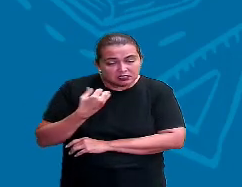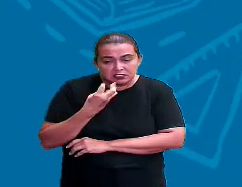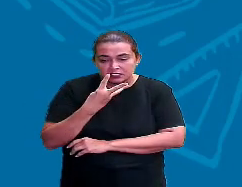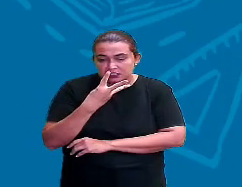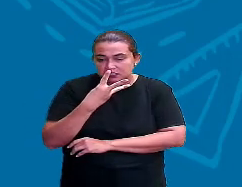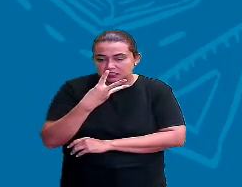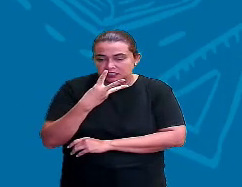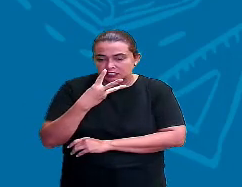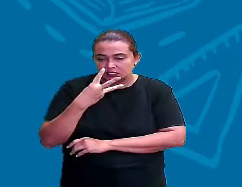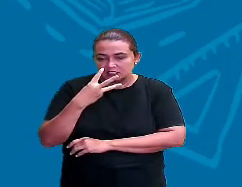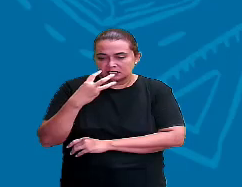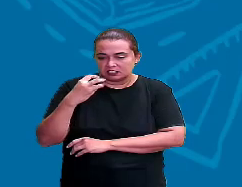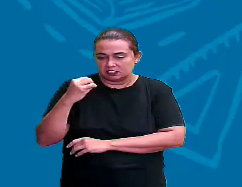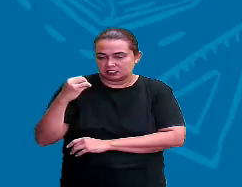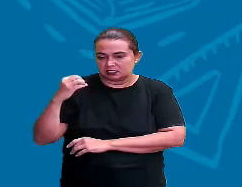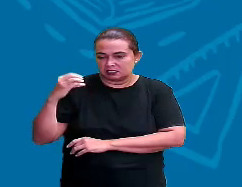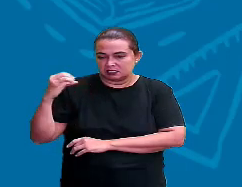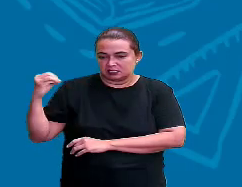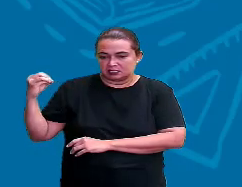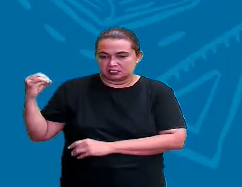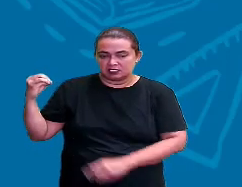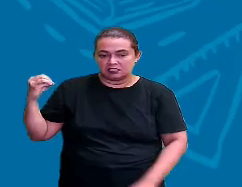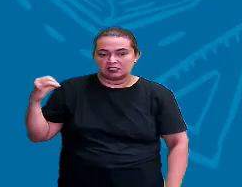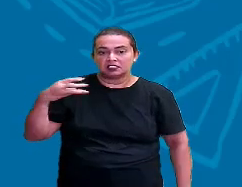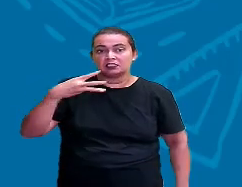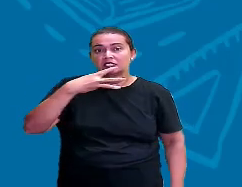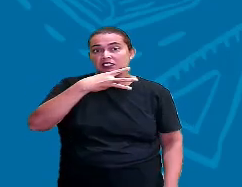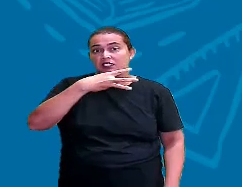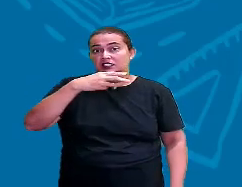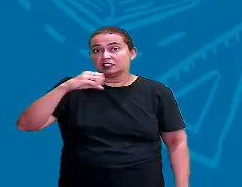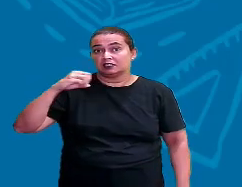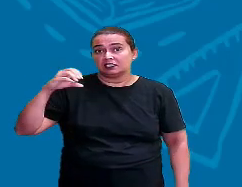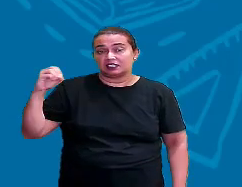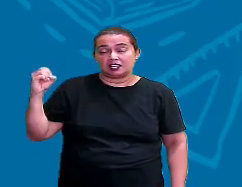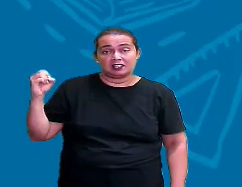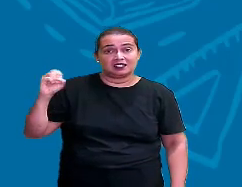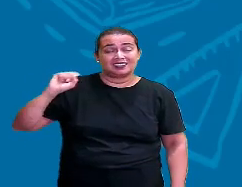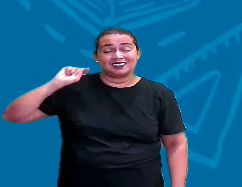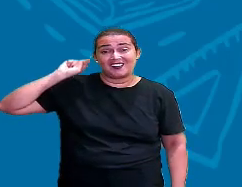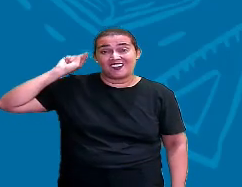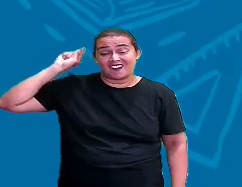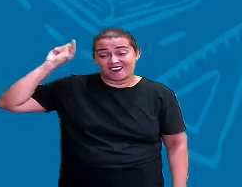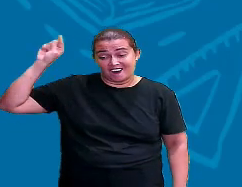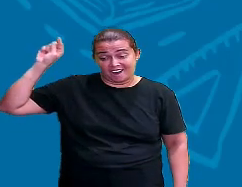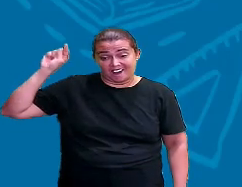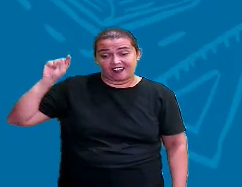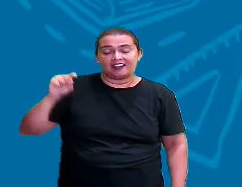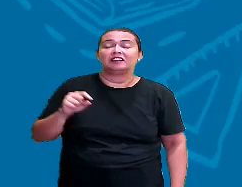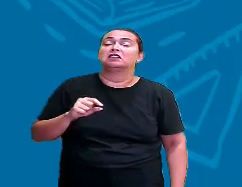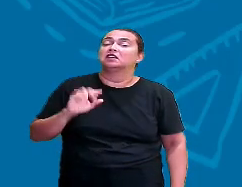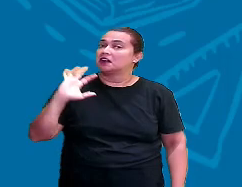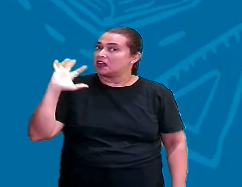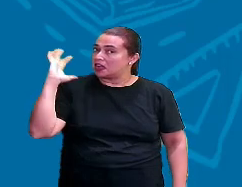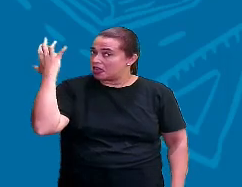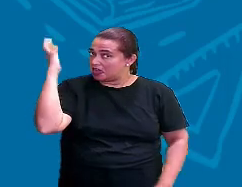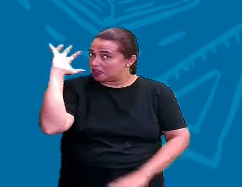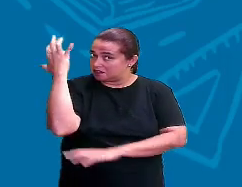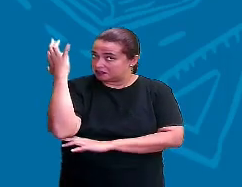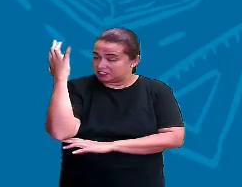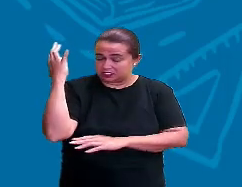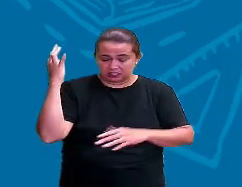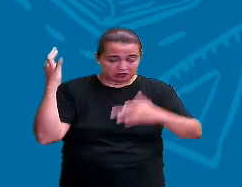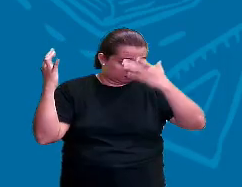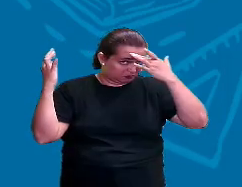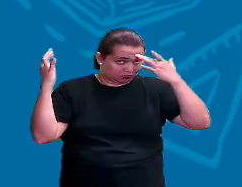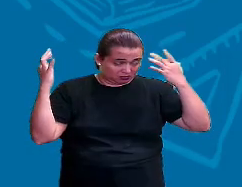300 anos! 300 anos, gente! Não tem nenhum ser humano que tenha essa idade, né? Então, é uma